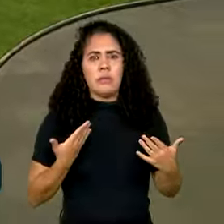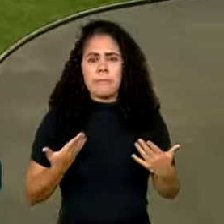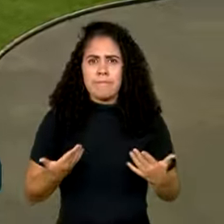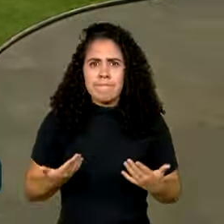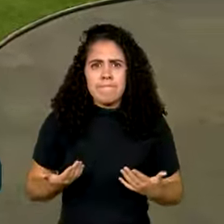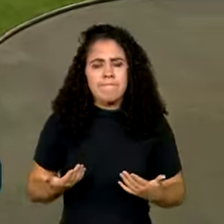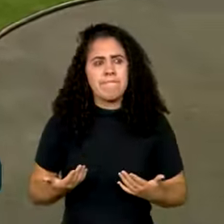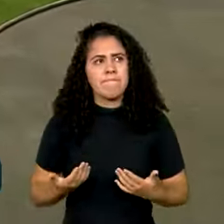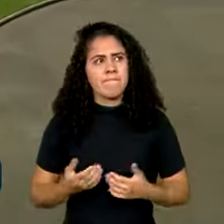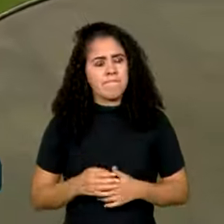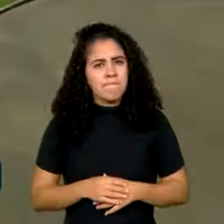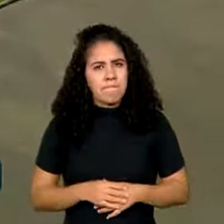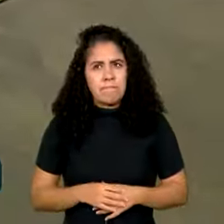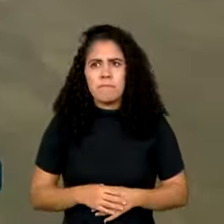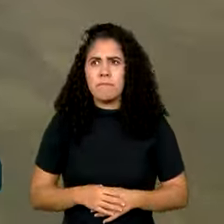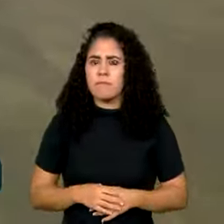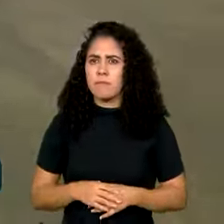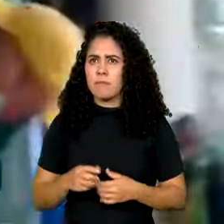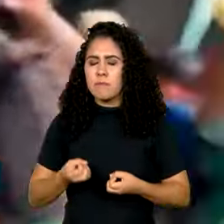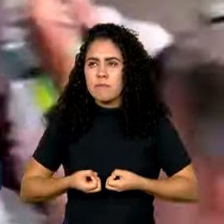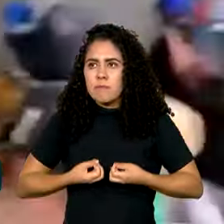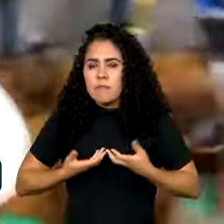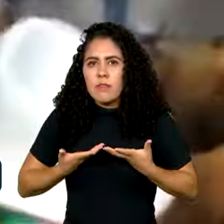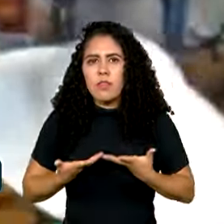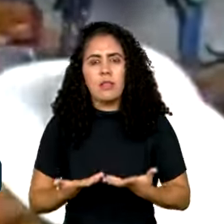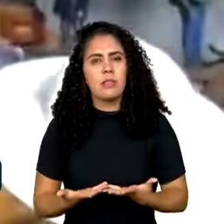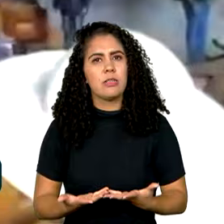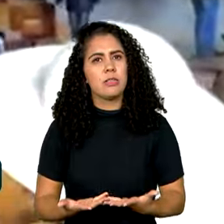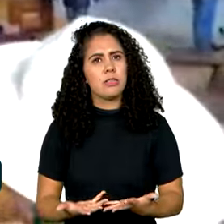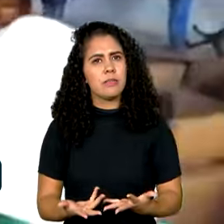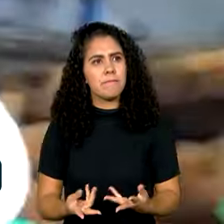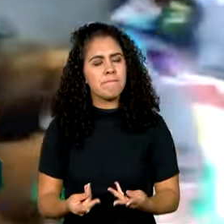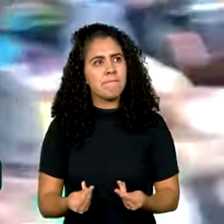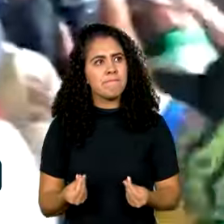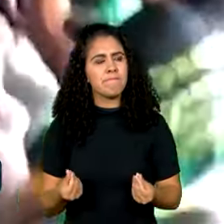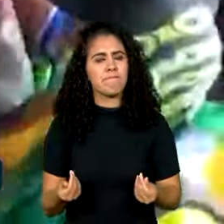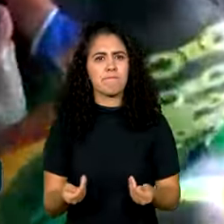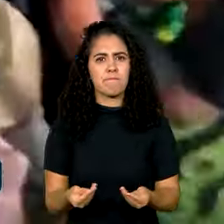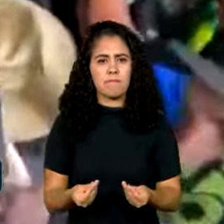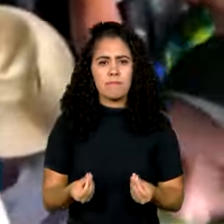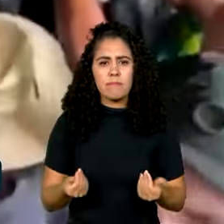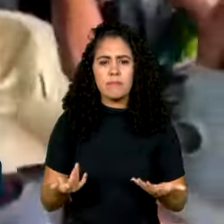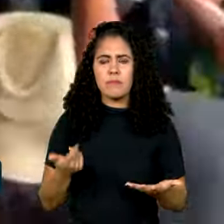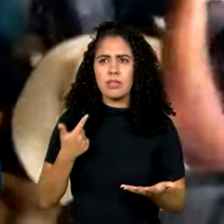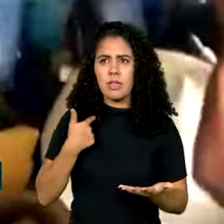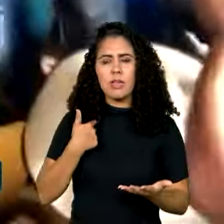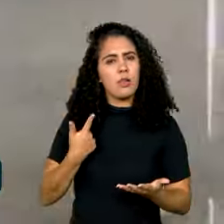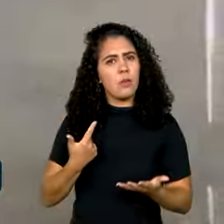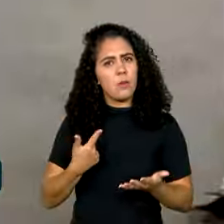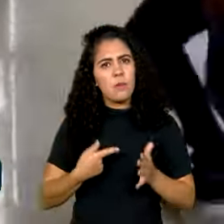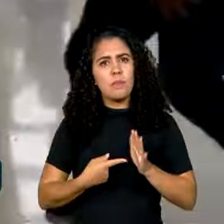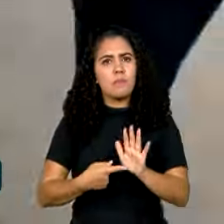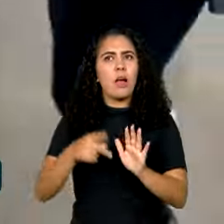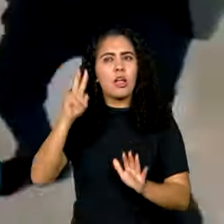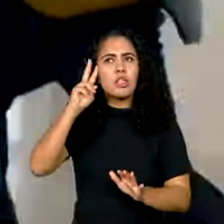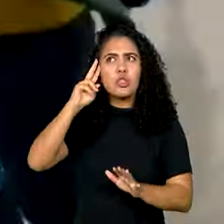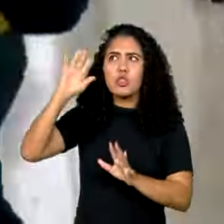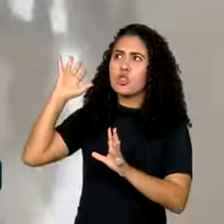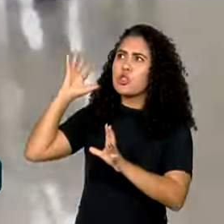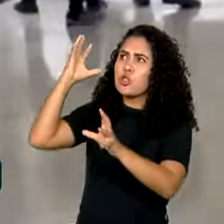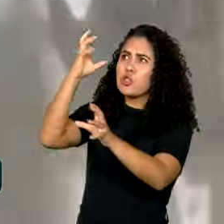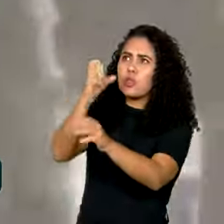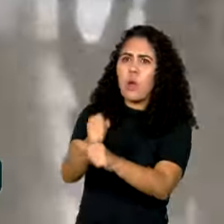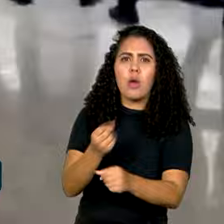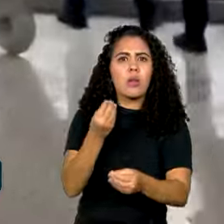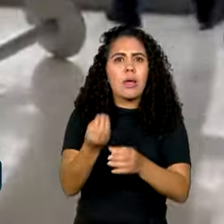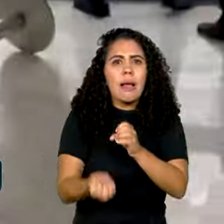aportar e desde ali nós sinalizamos a história dessa criação desse